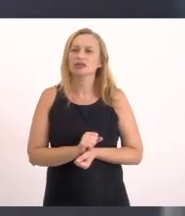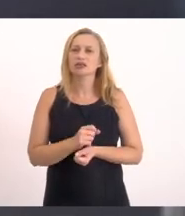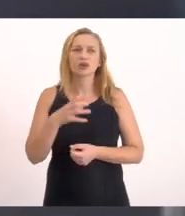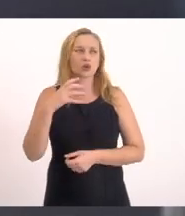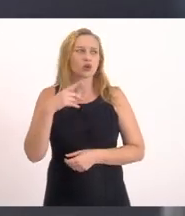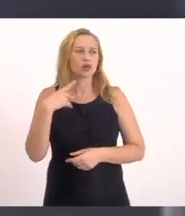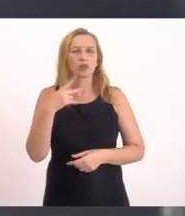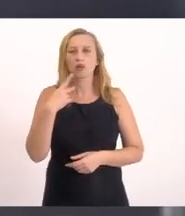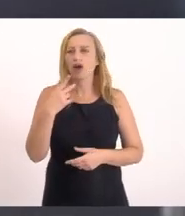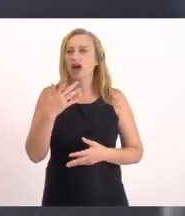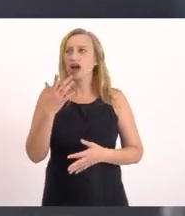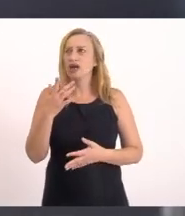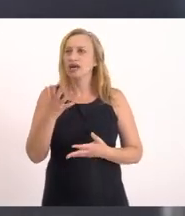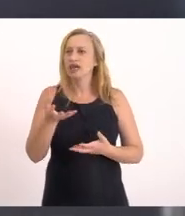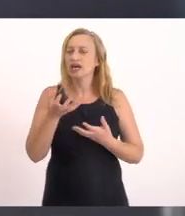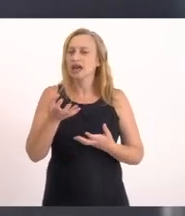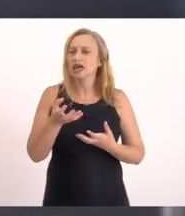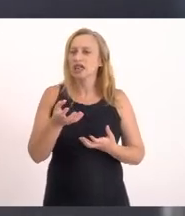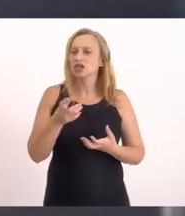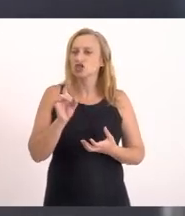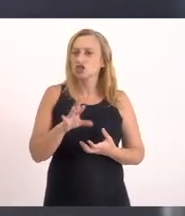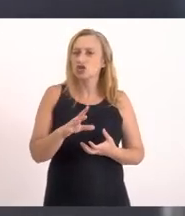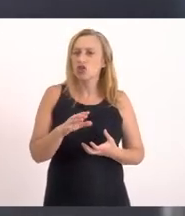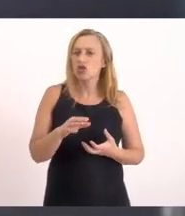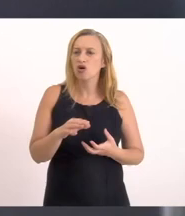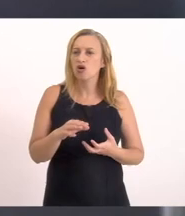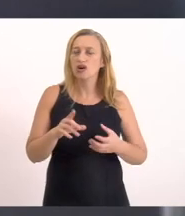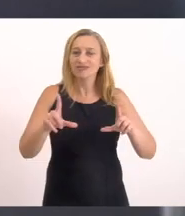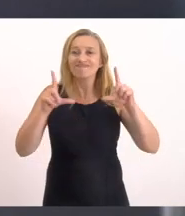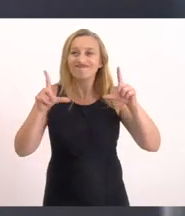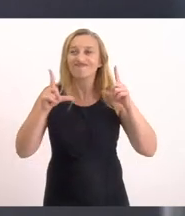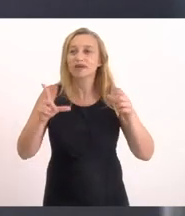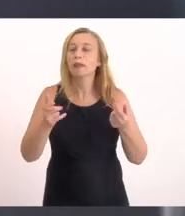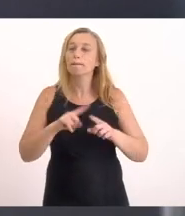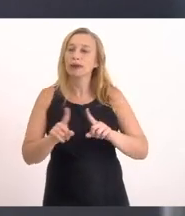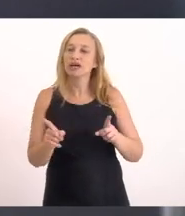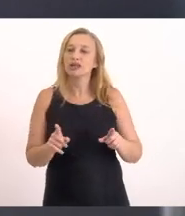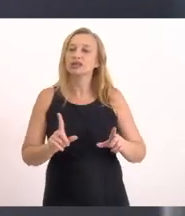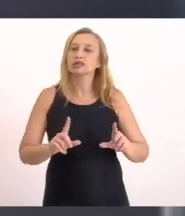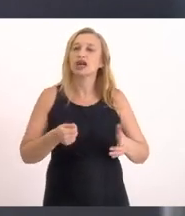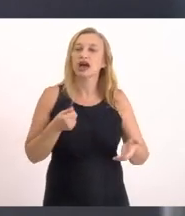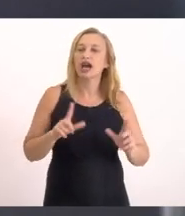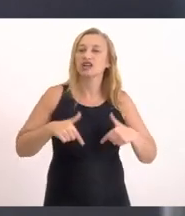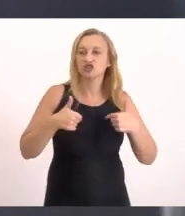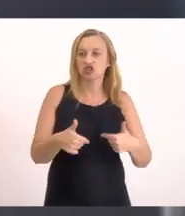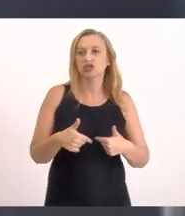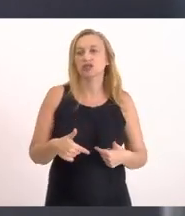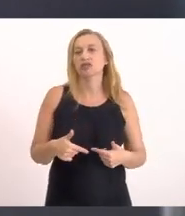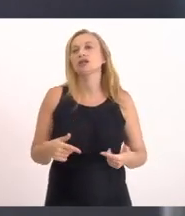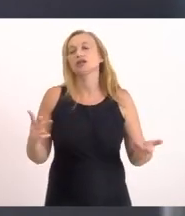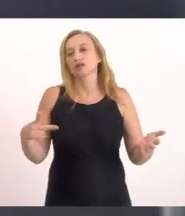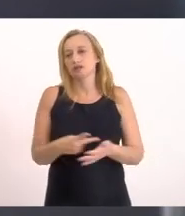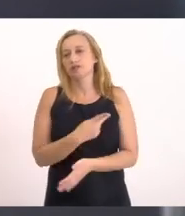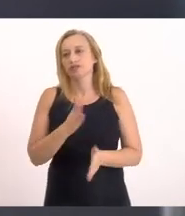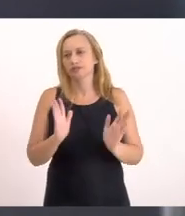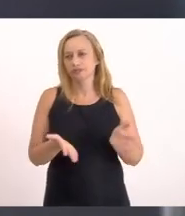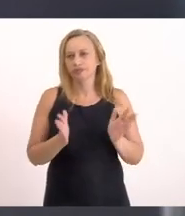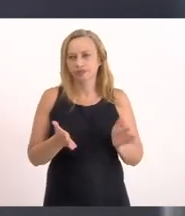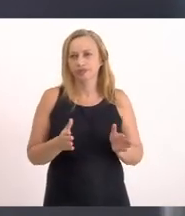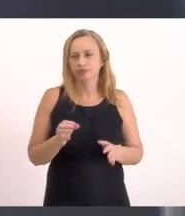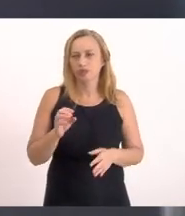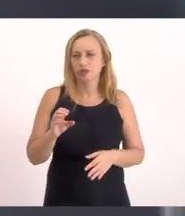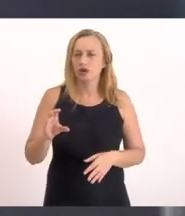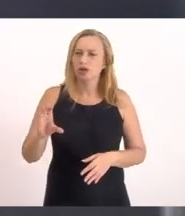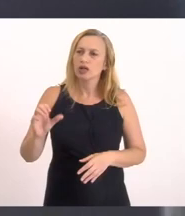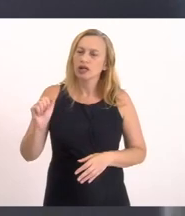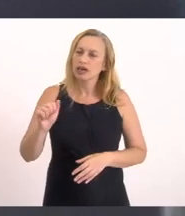Político De querer só captar Politicamente E sim de fato A gente fazer as obras Definitivas Porque o que está acontecendo Hoje É no canal Da